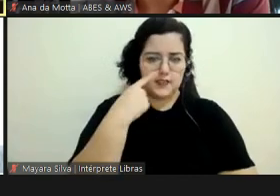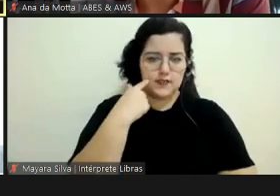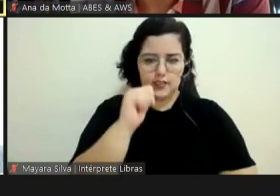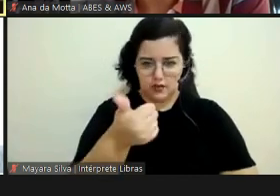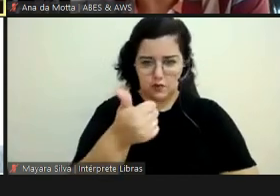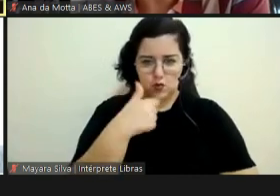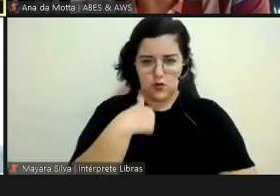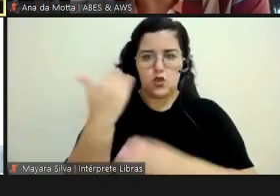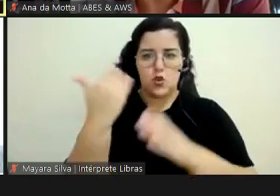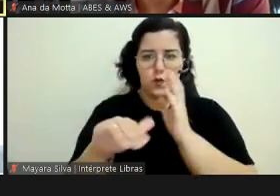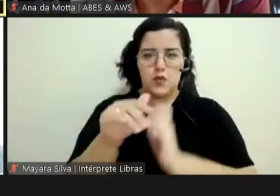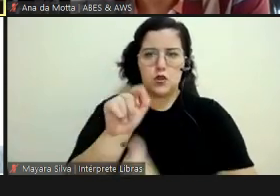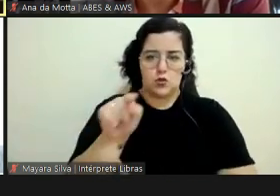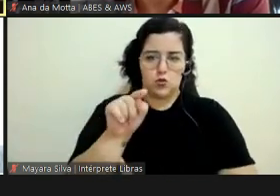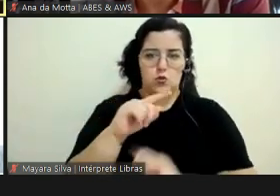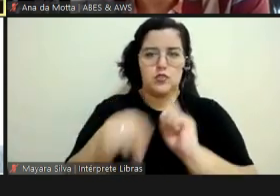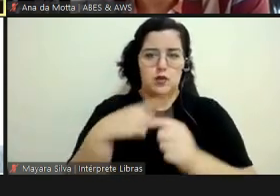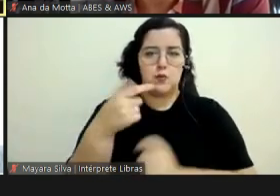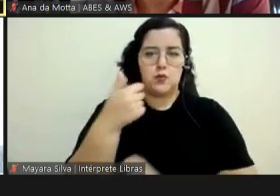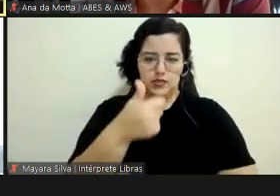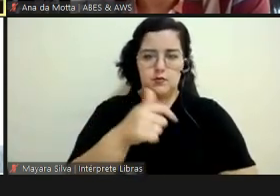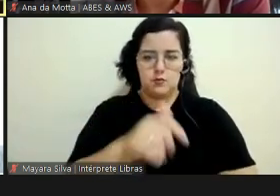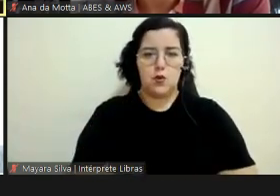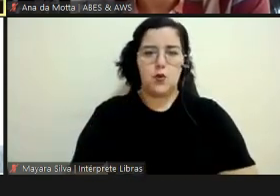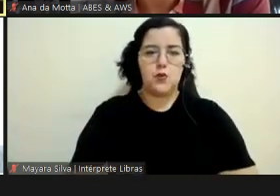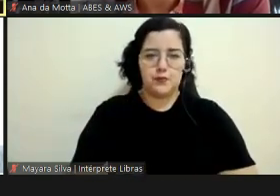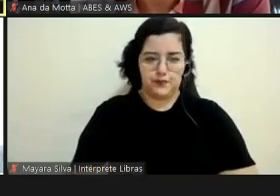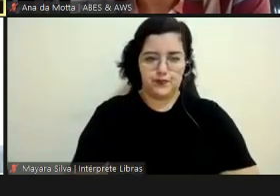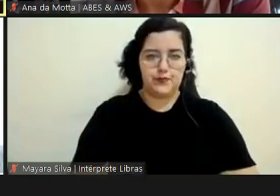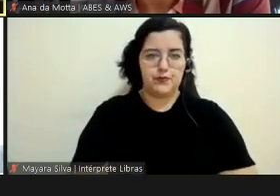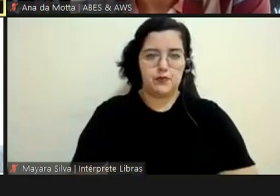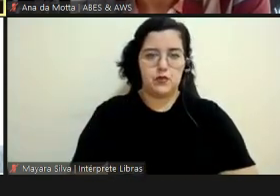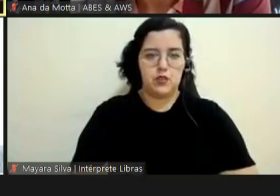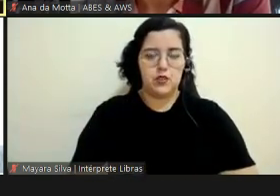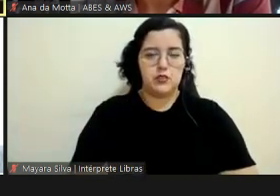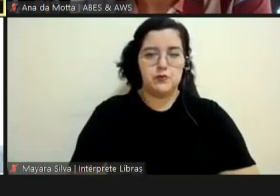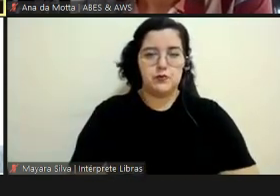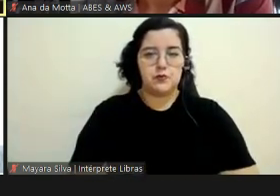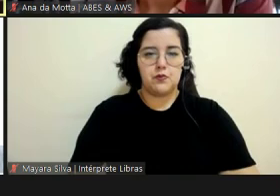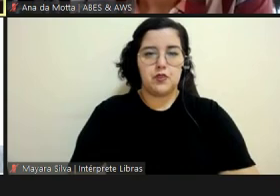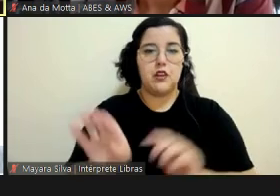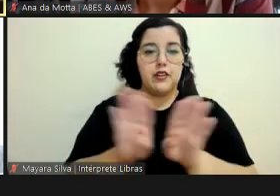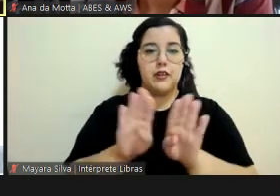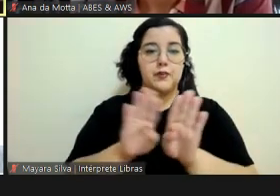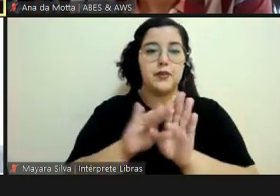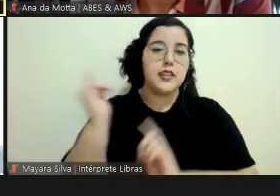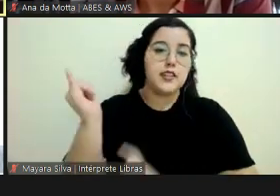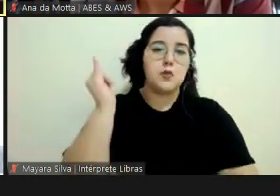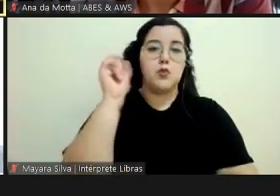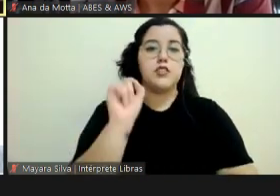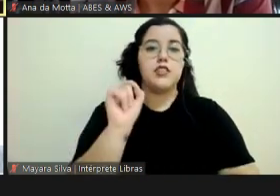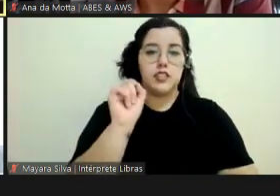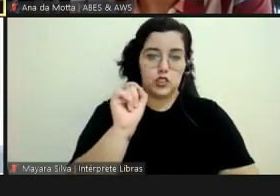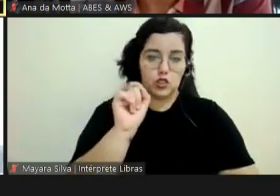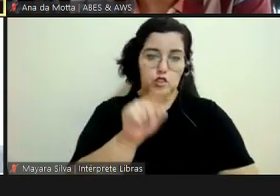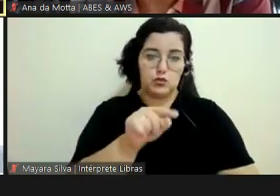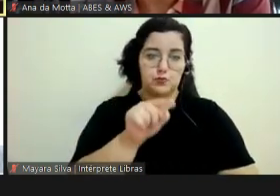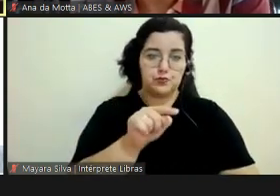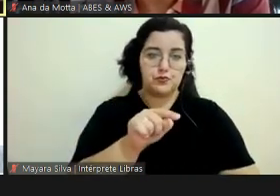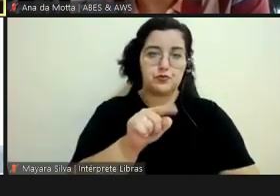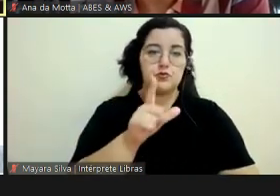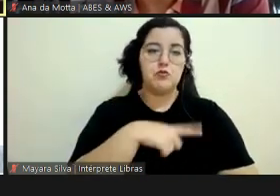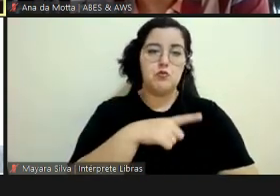você, Ana, e aí pode disponibilizar para o pessoal, tá? Uma coisa importante, né, só para vocês saberem, é